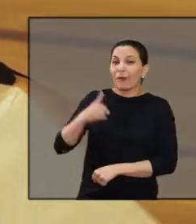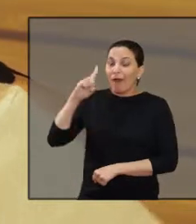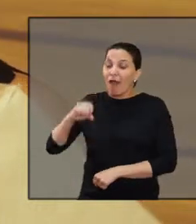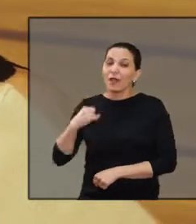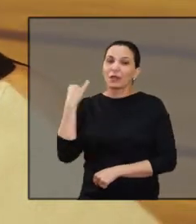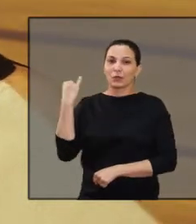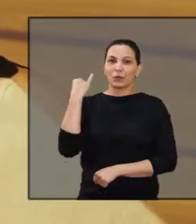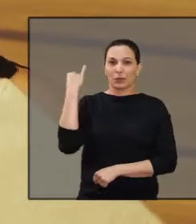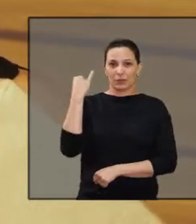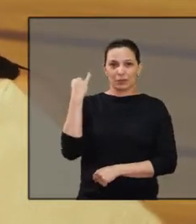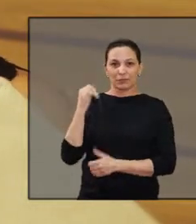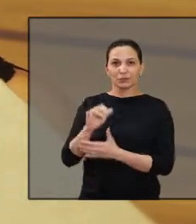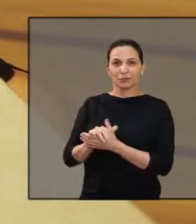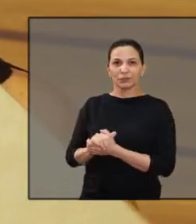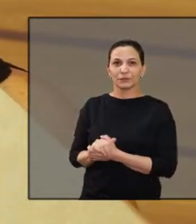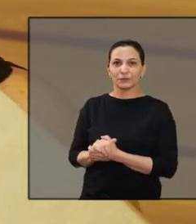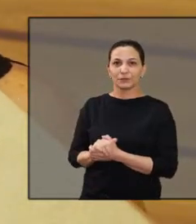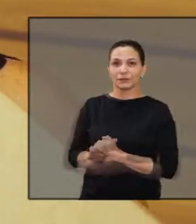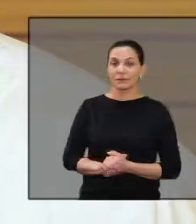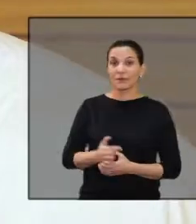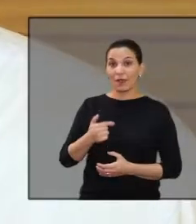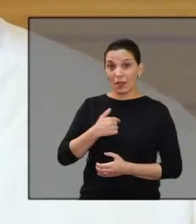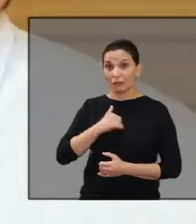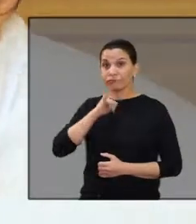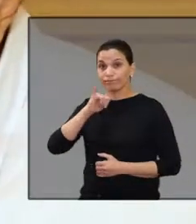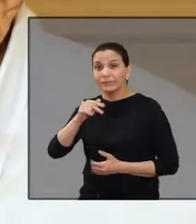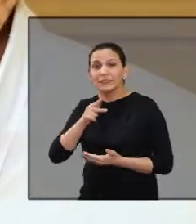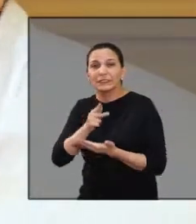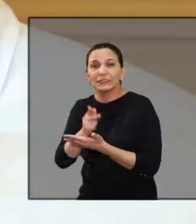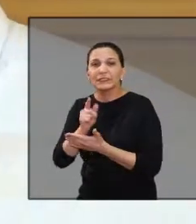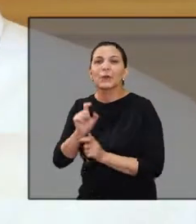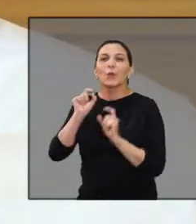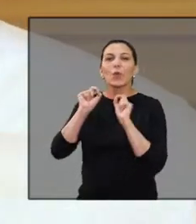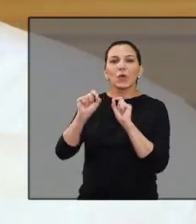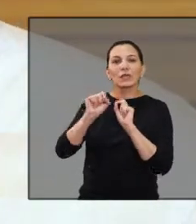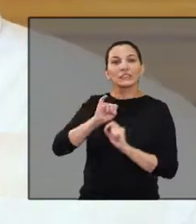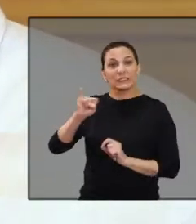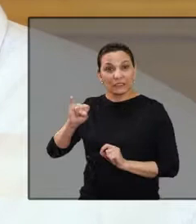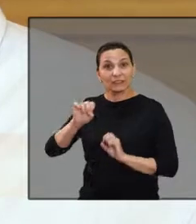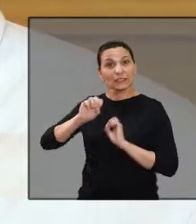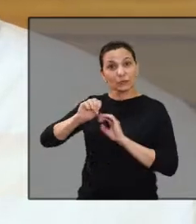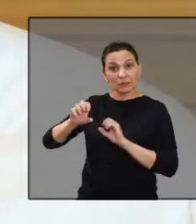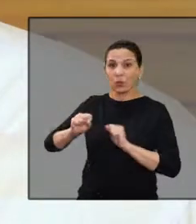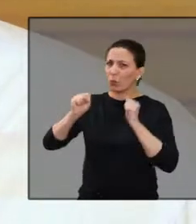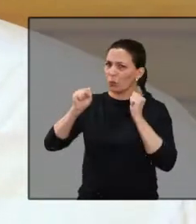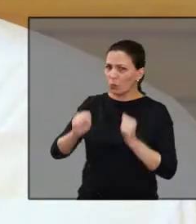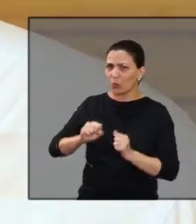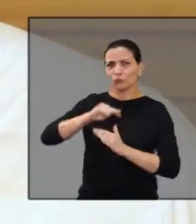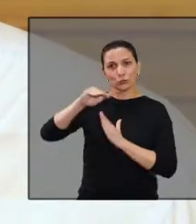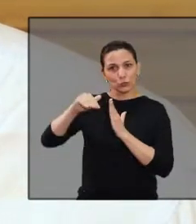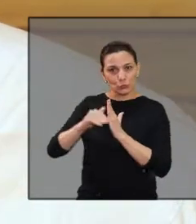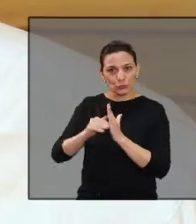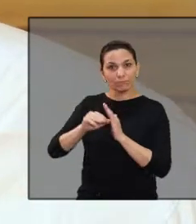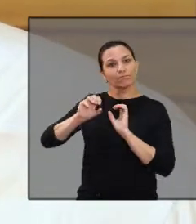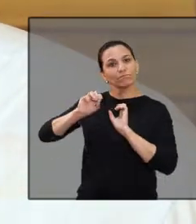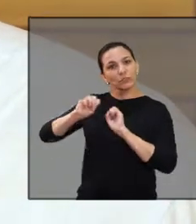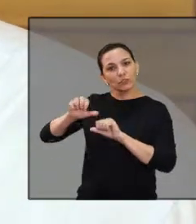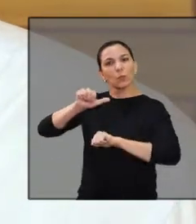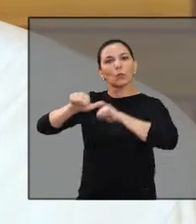participar. E eu acho isso muito importante. Eu costumo sempre dizer que se a educação não pode tudo,